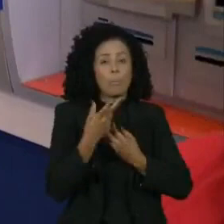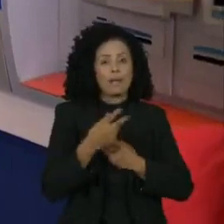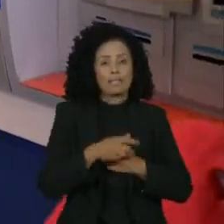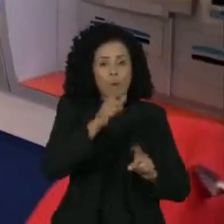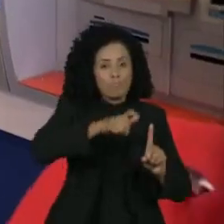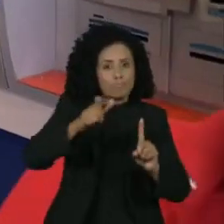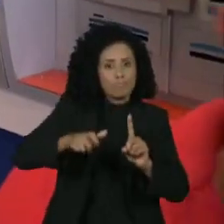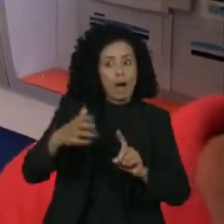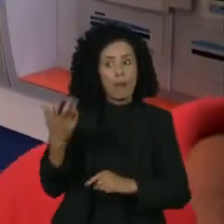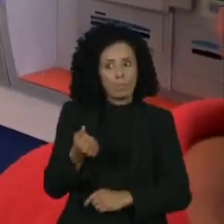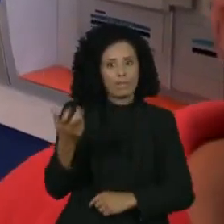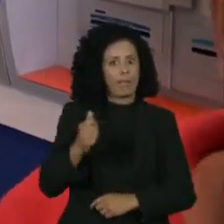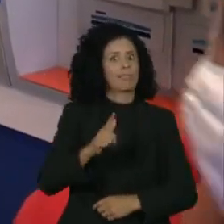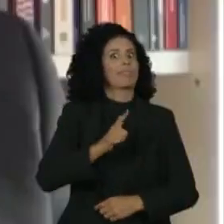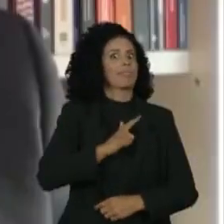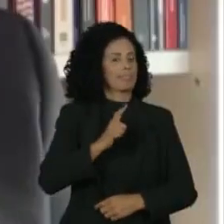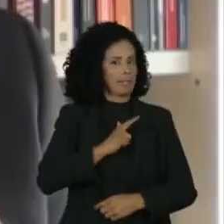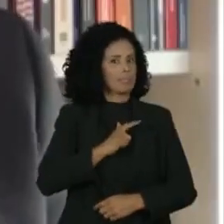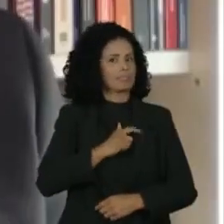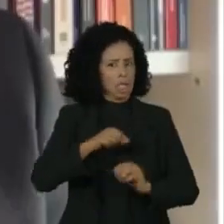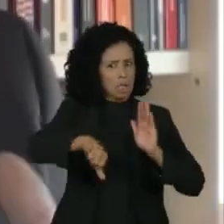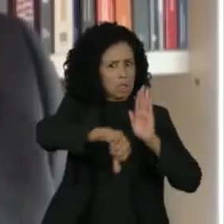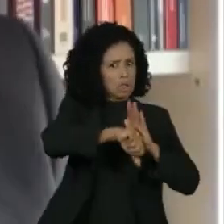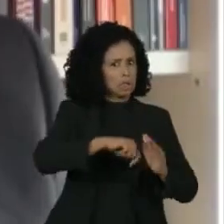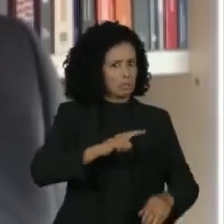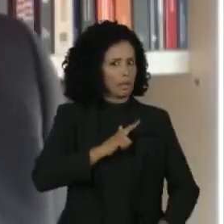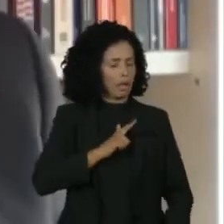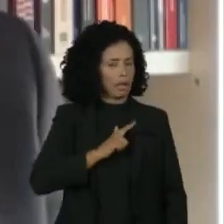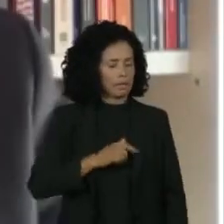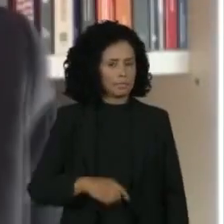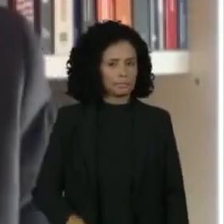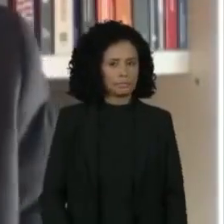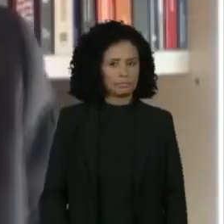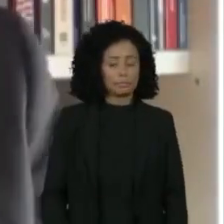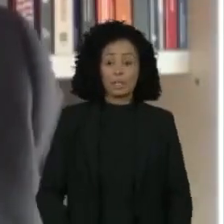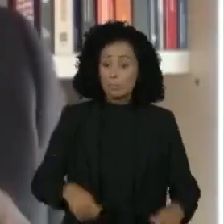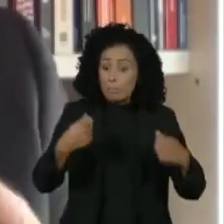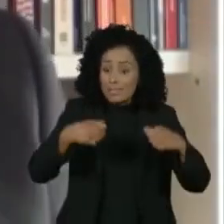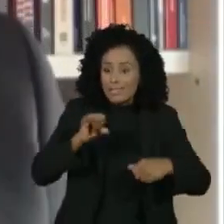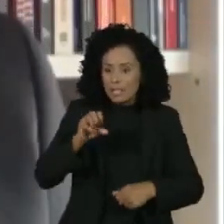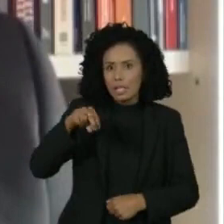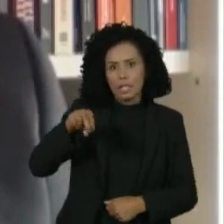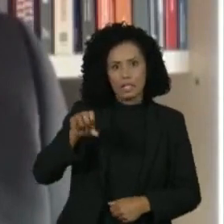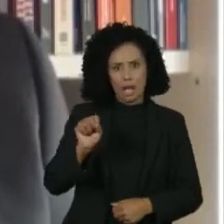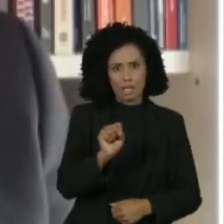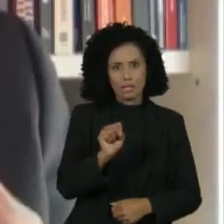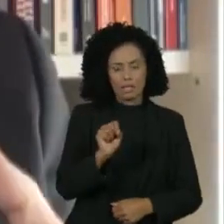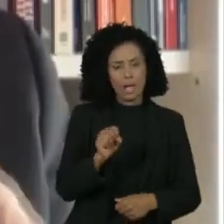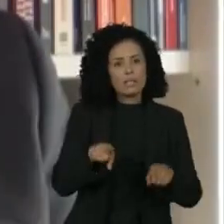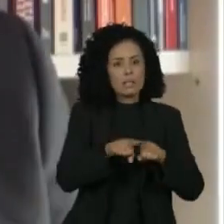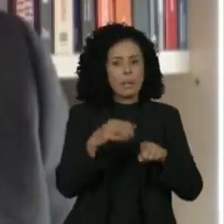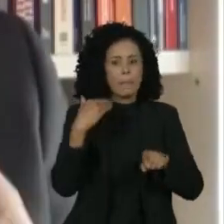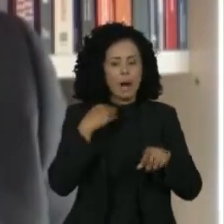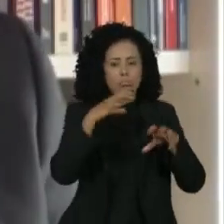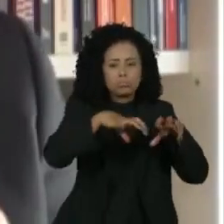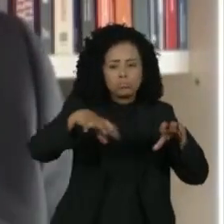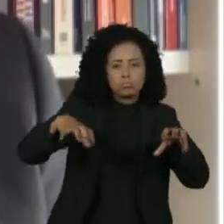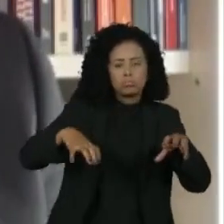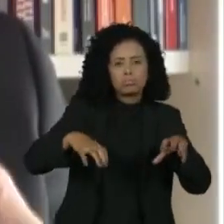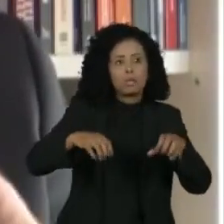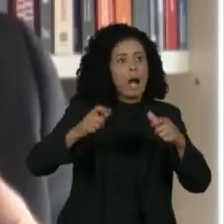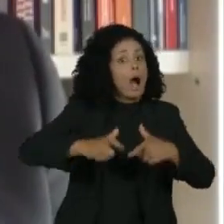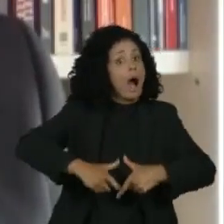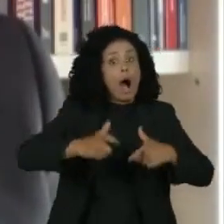vazamento de dados também é crime. É necessário que tanto o INSS quanto o banco aumentem a vigilância, coloquem uma maior